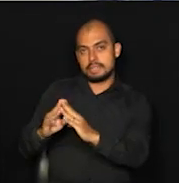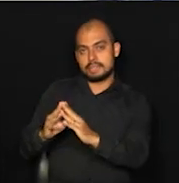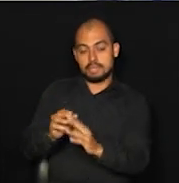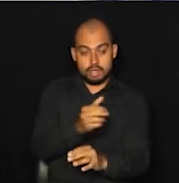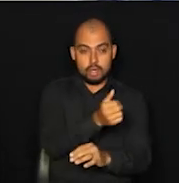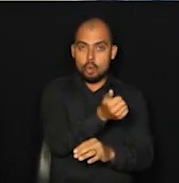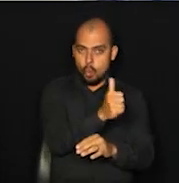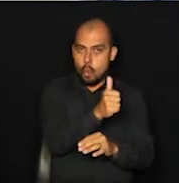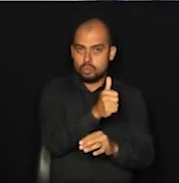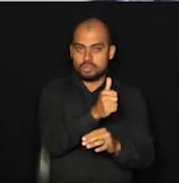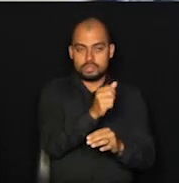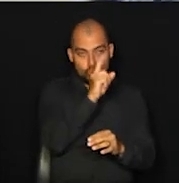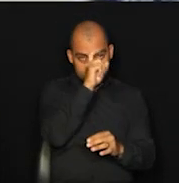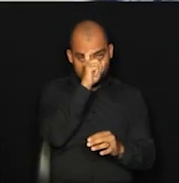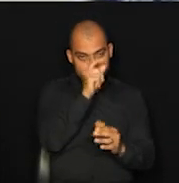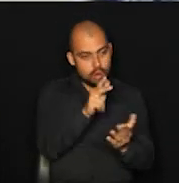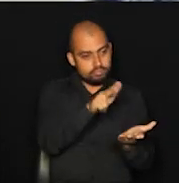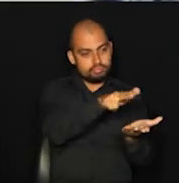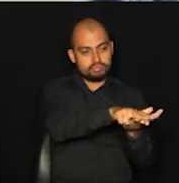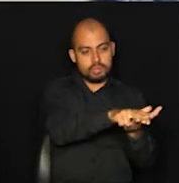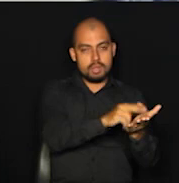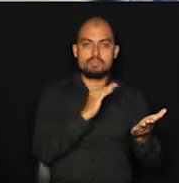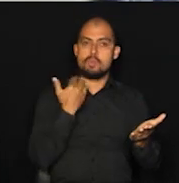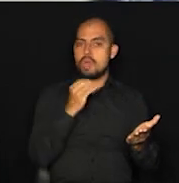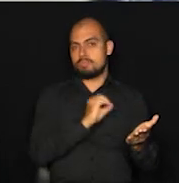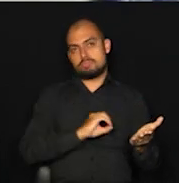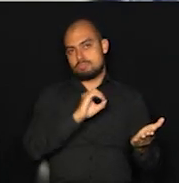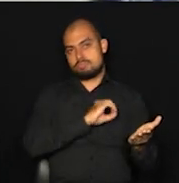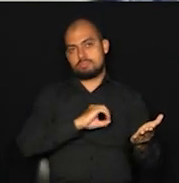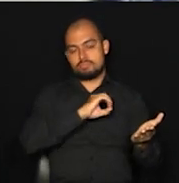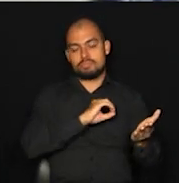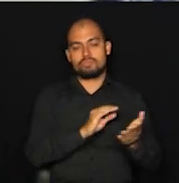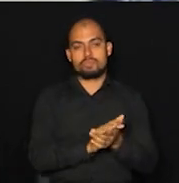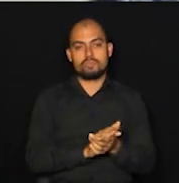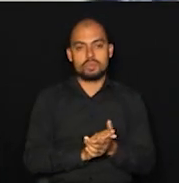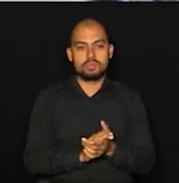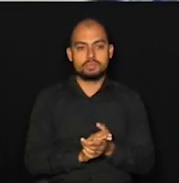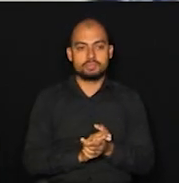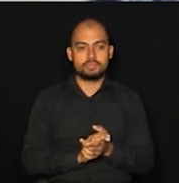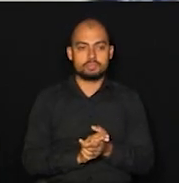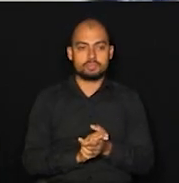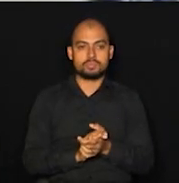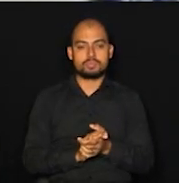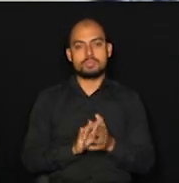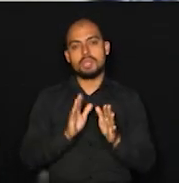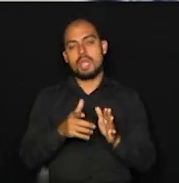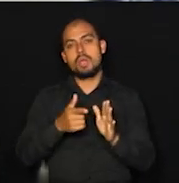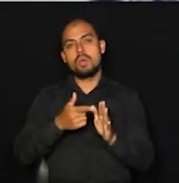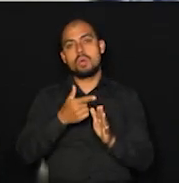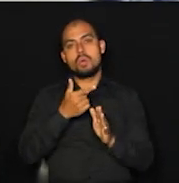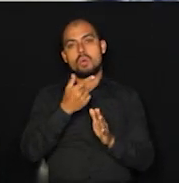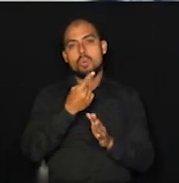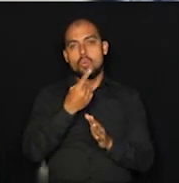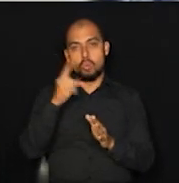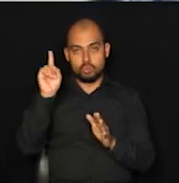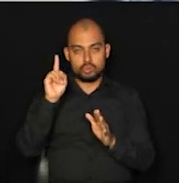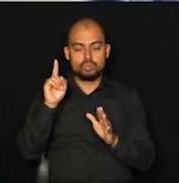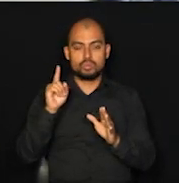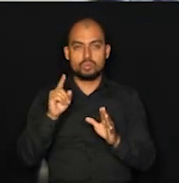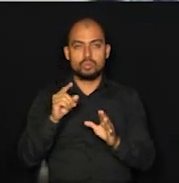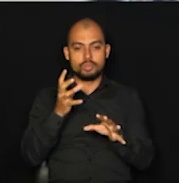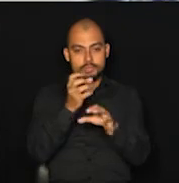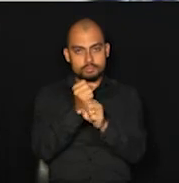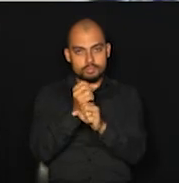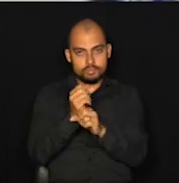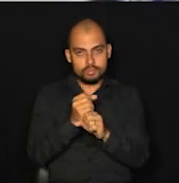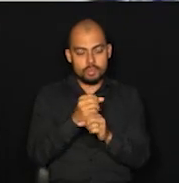foram internadas e não tivemos nenhum óbito, como o senhor falou. Esse foi o último levantamento que nós tivemos desse projeto